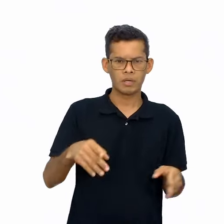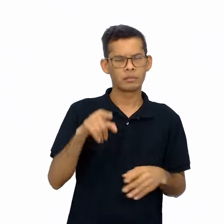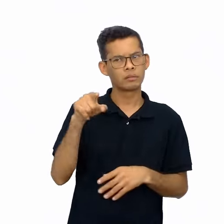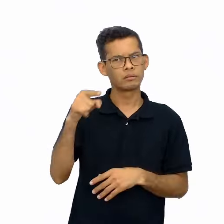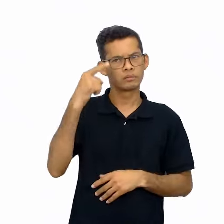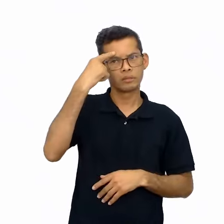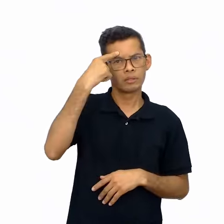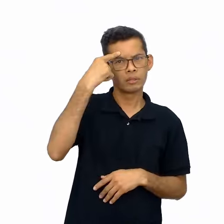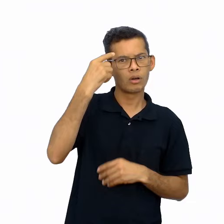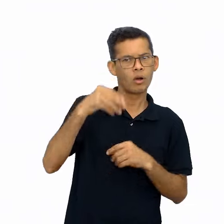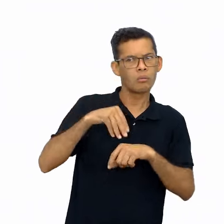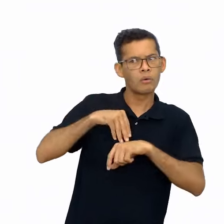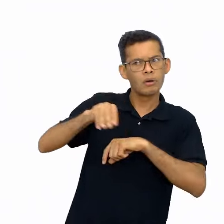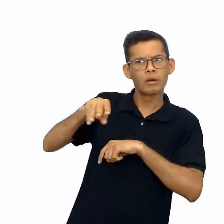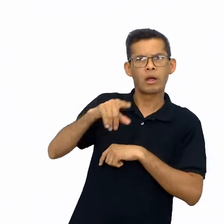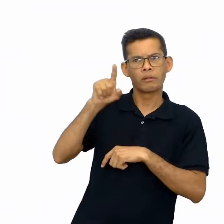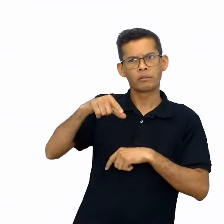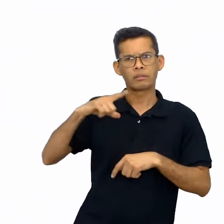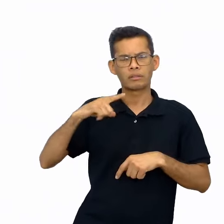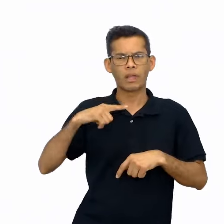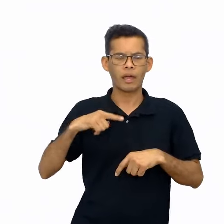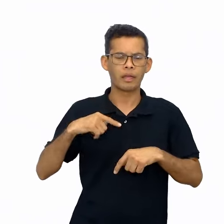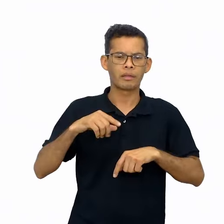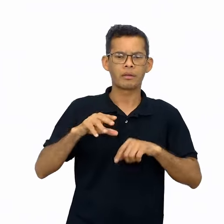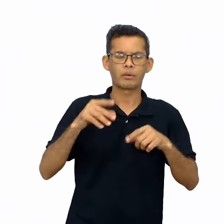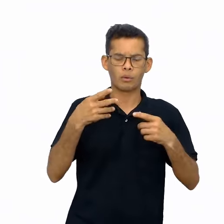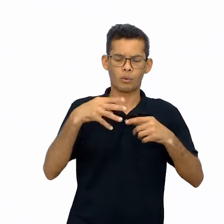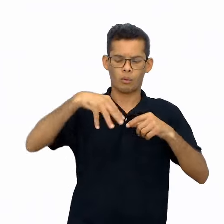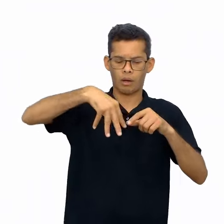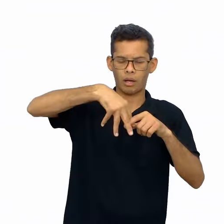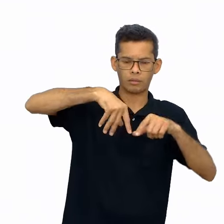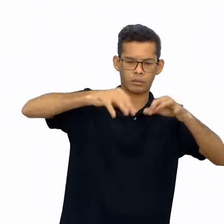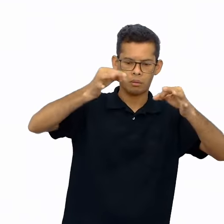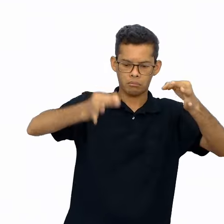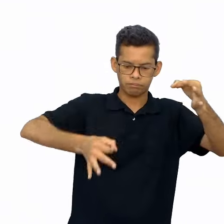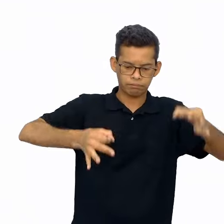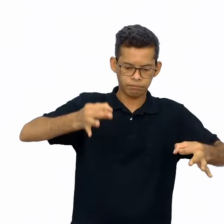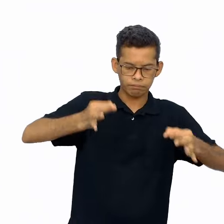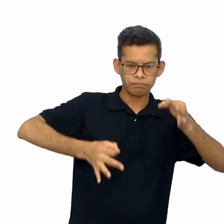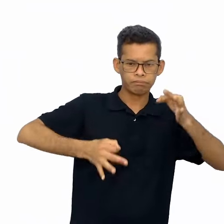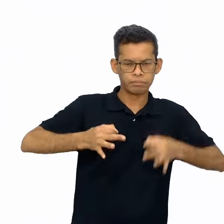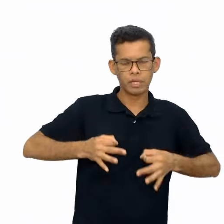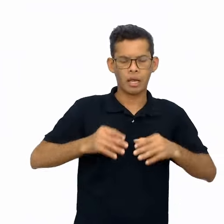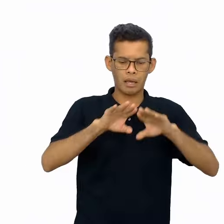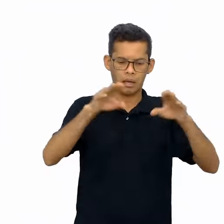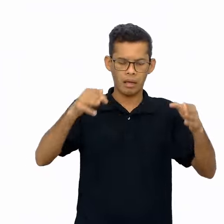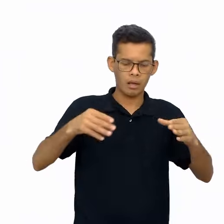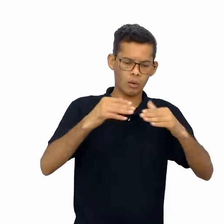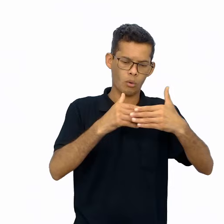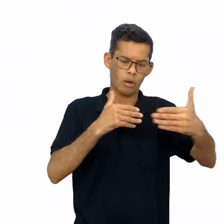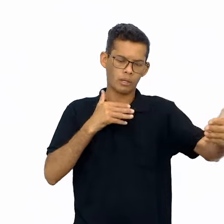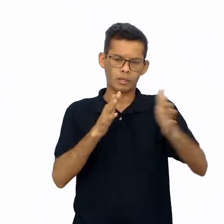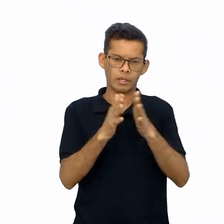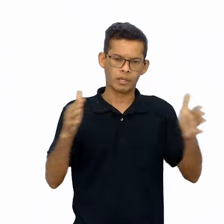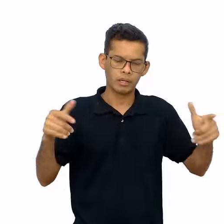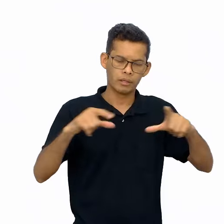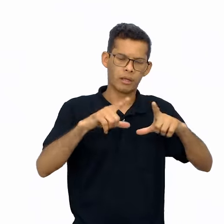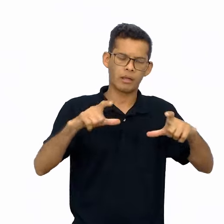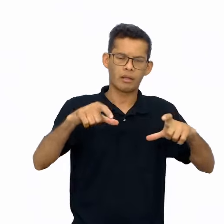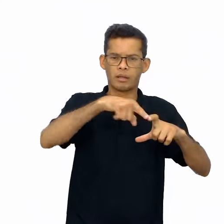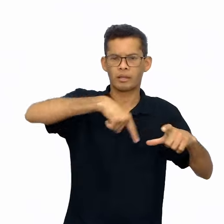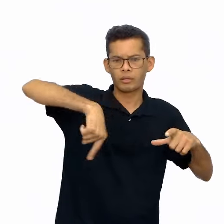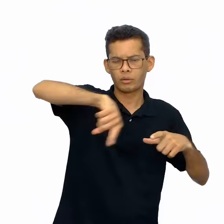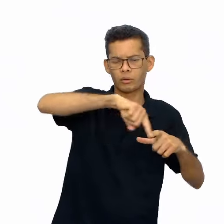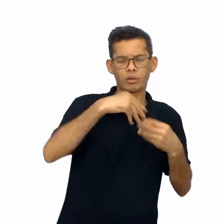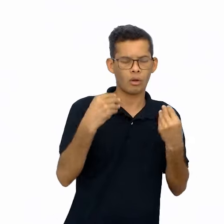características como tem quatro pernas, pode ser quadrada, retangular, serve para comer. E por fim, os estudantes